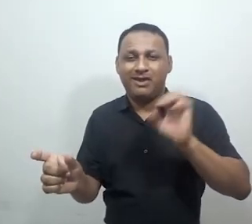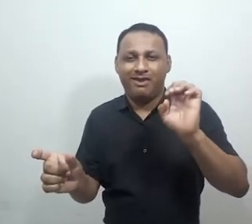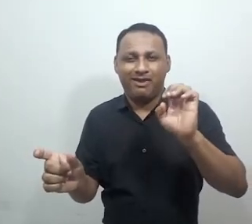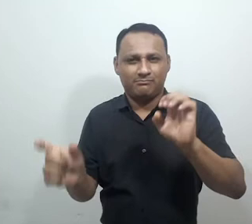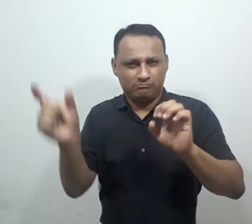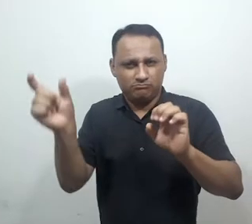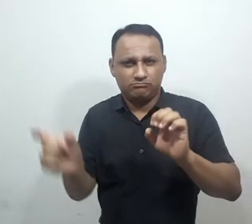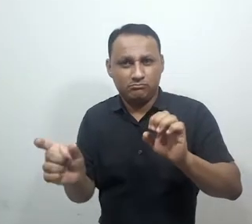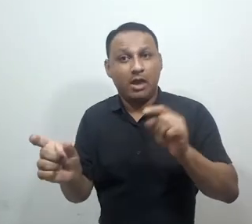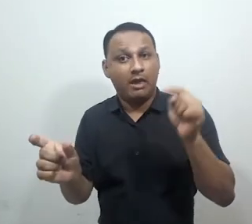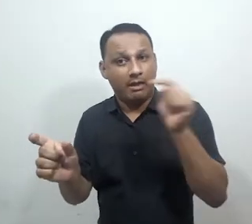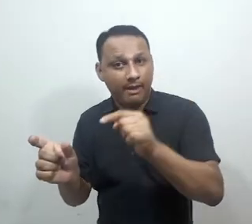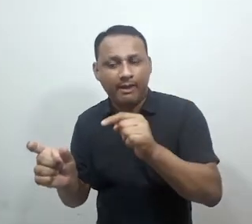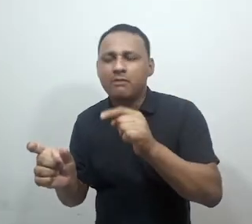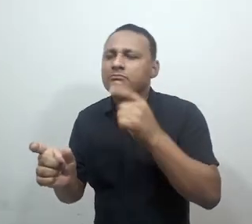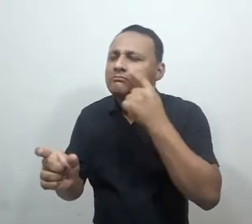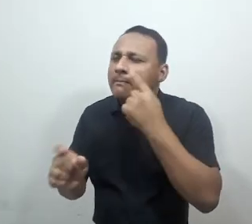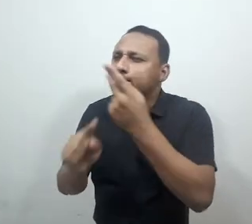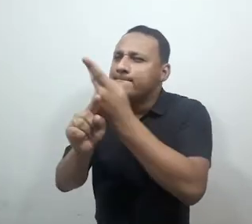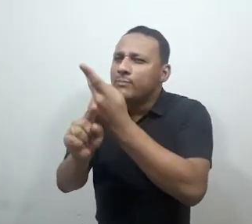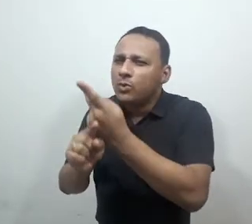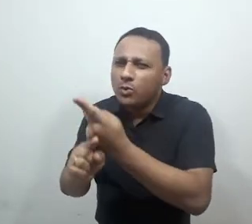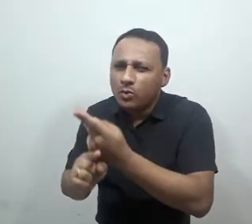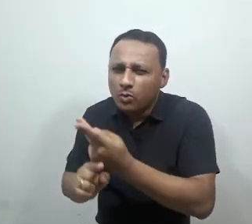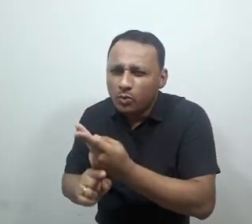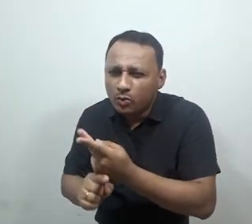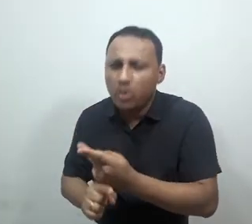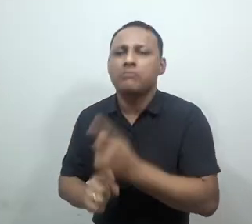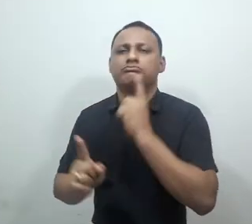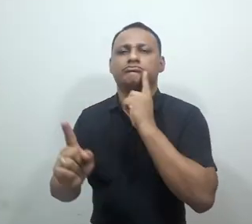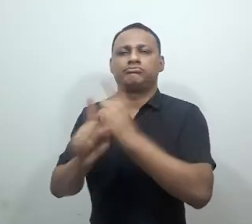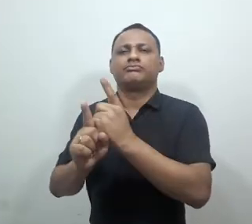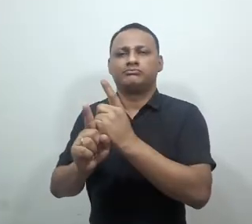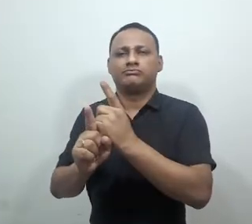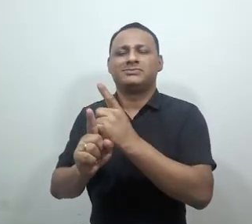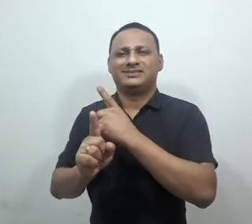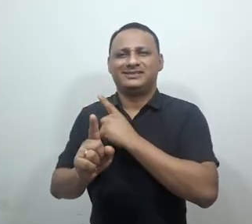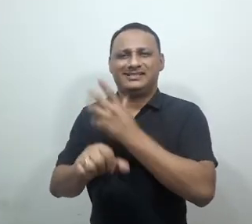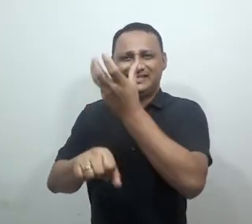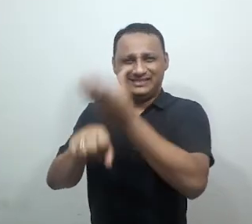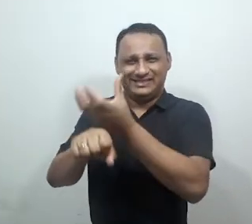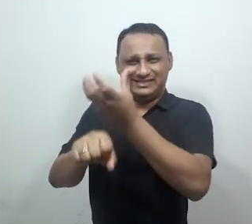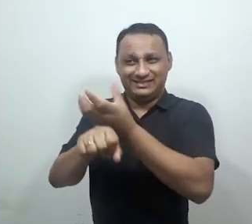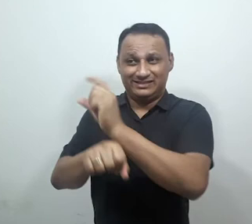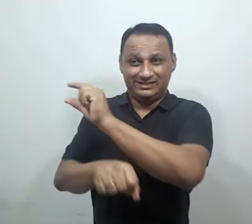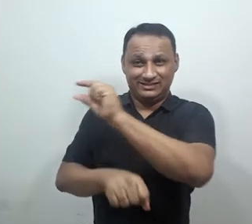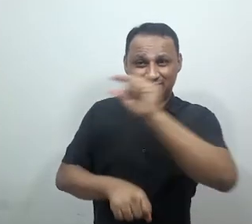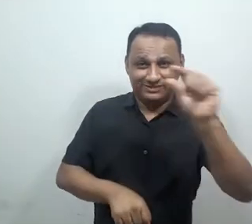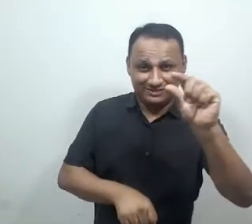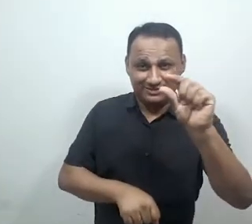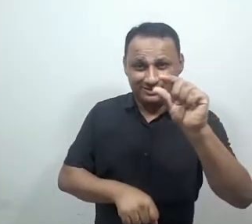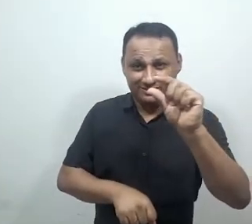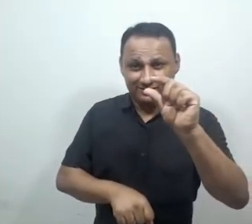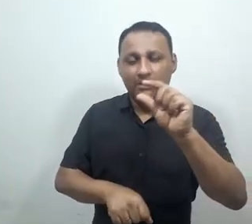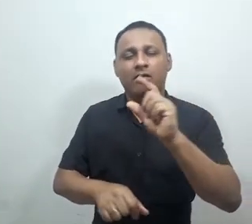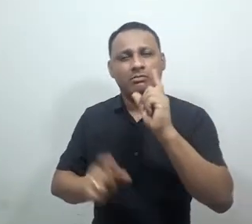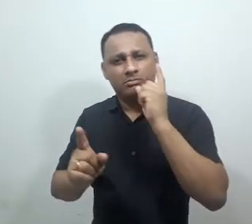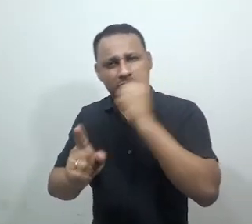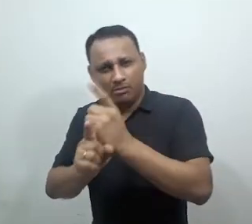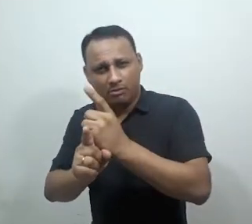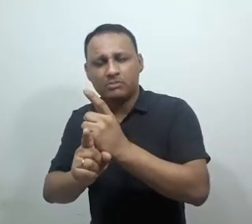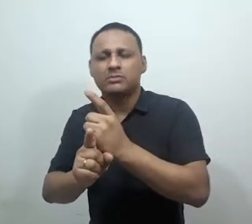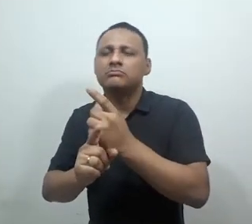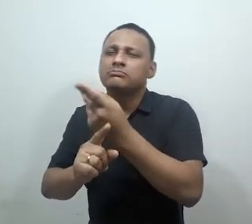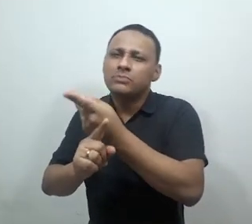esquerda, o painel de navegação, ele vai procurar pela seção que contém o nome do curso ou disciplina, no caso o trilho